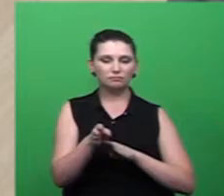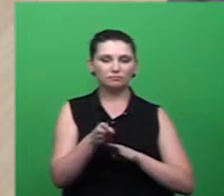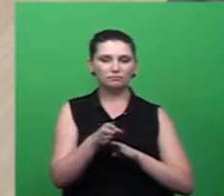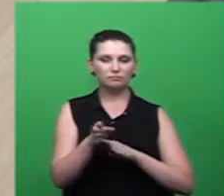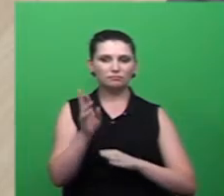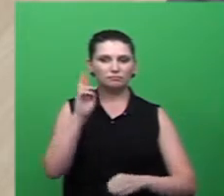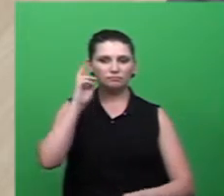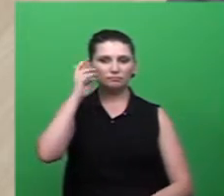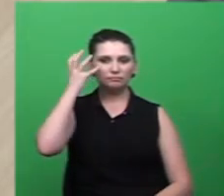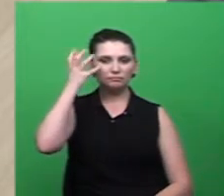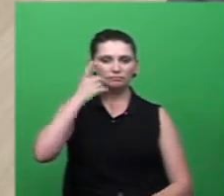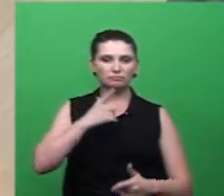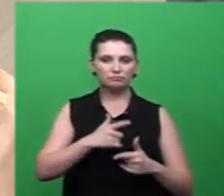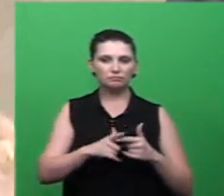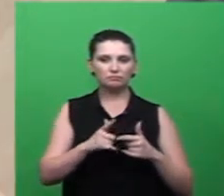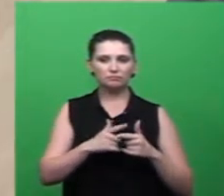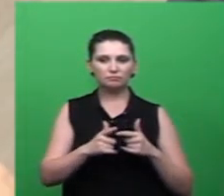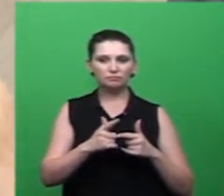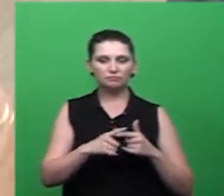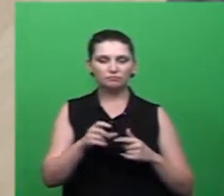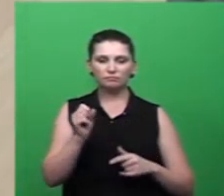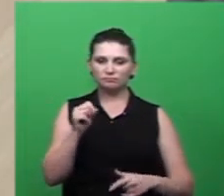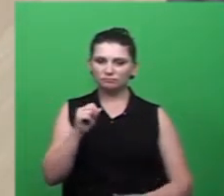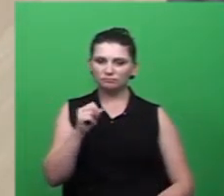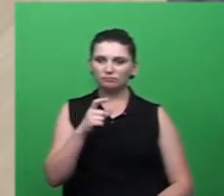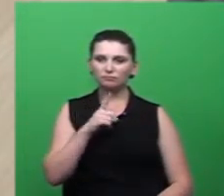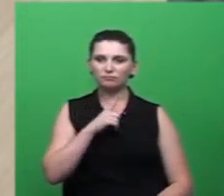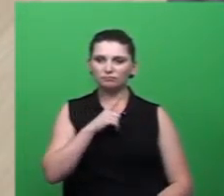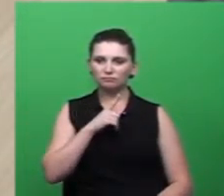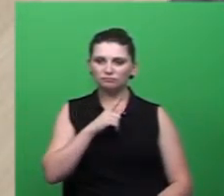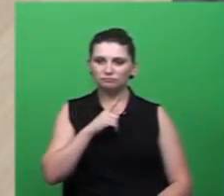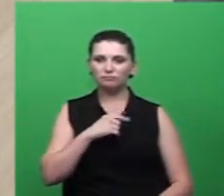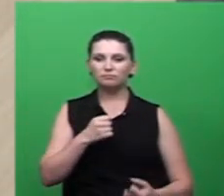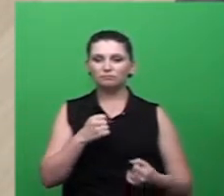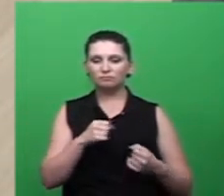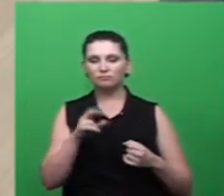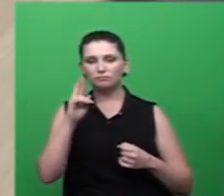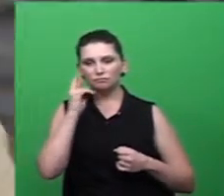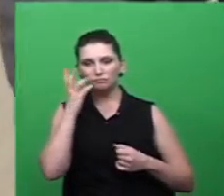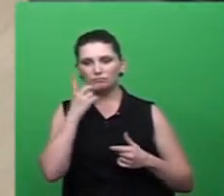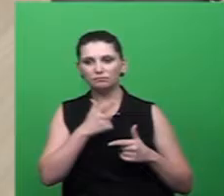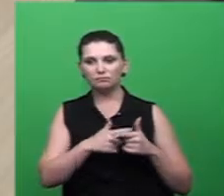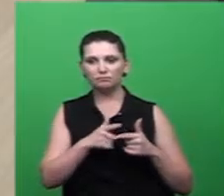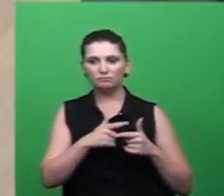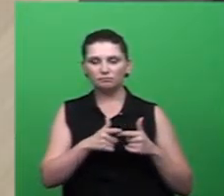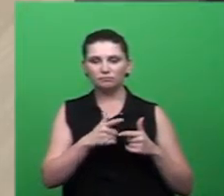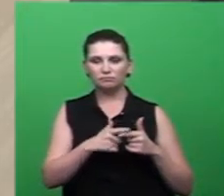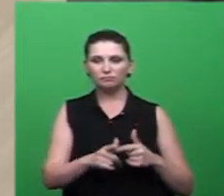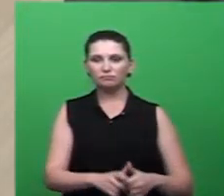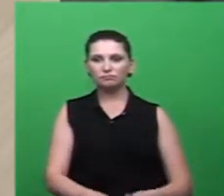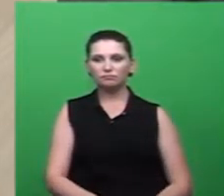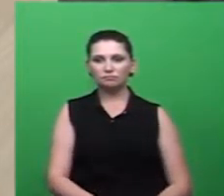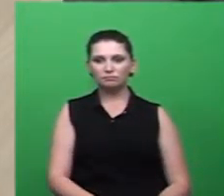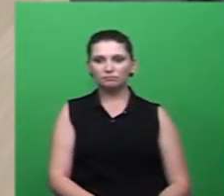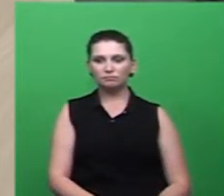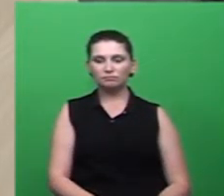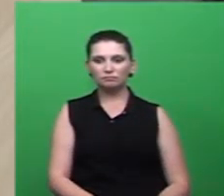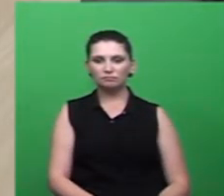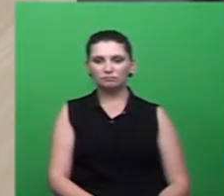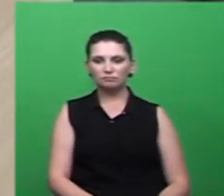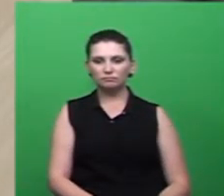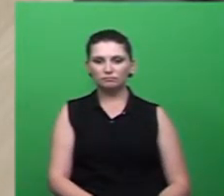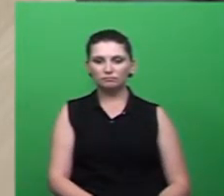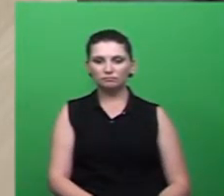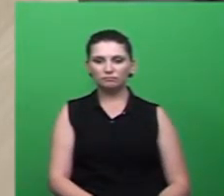sentido e claro que tem que tomar as providências cabíveis para resolver aquela situação mas a situação não vai ser